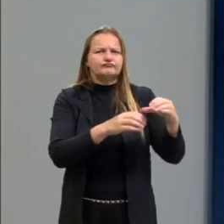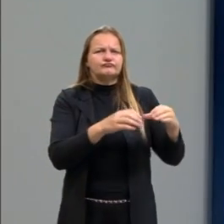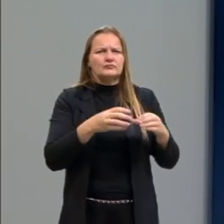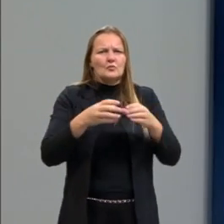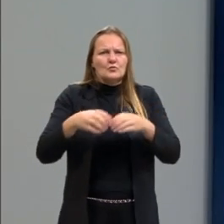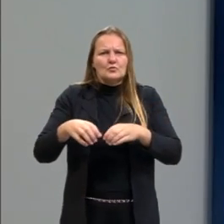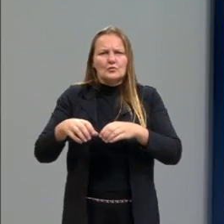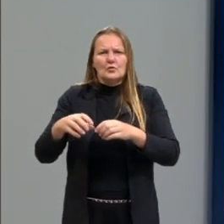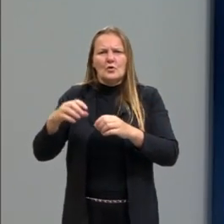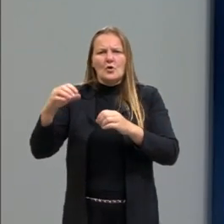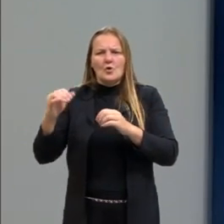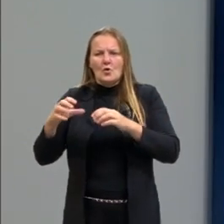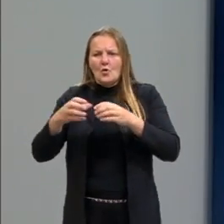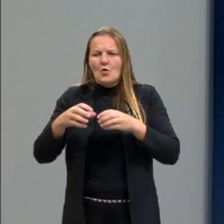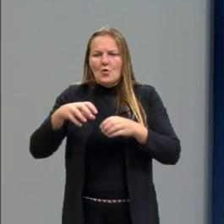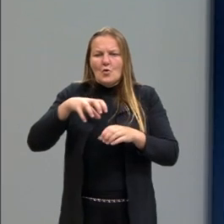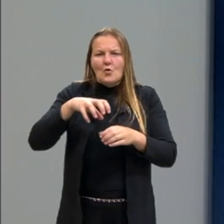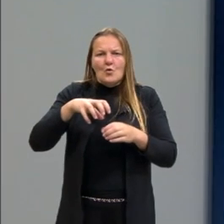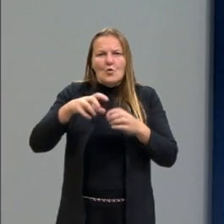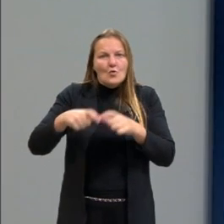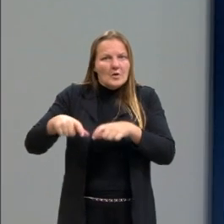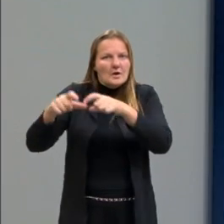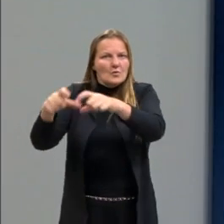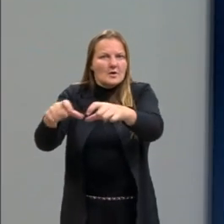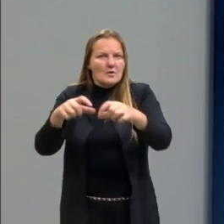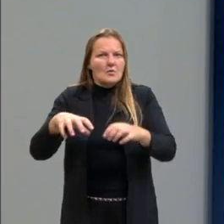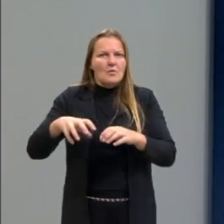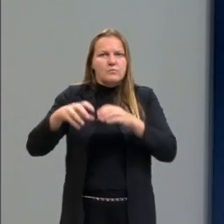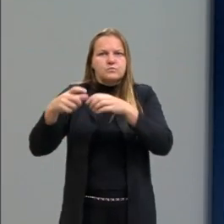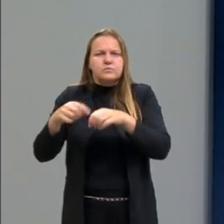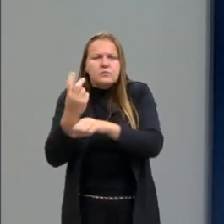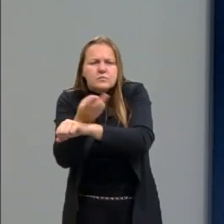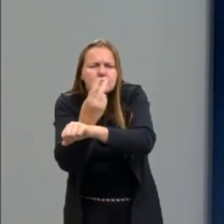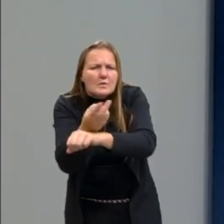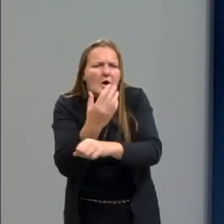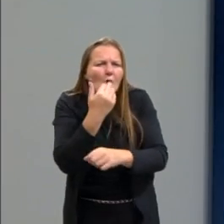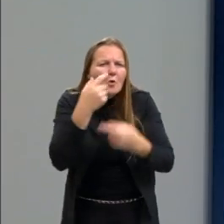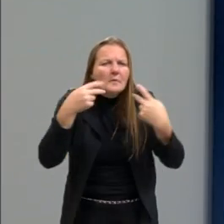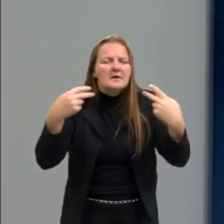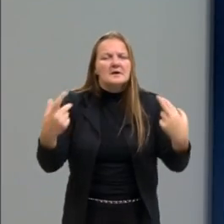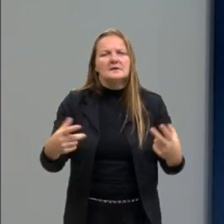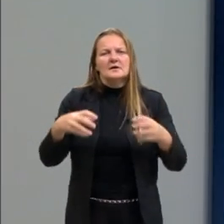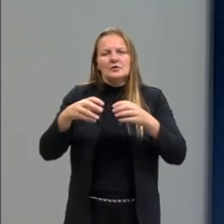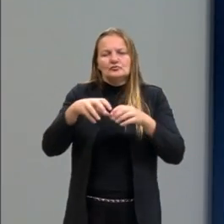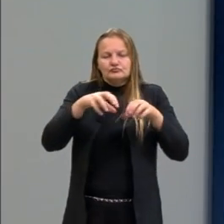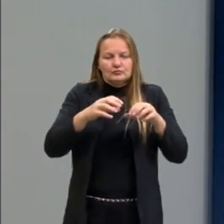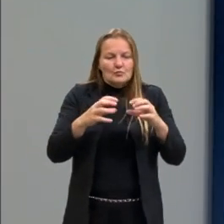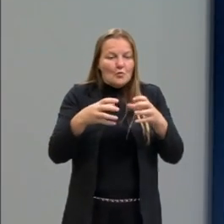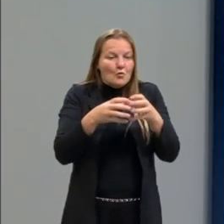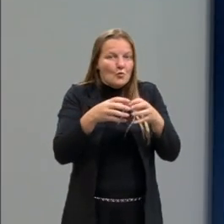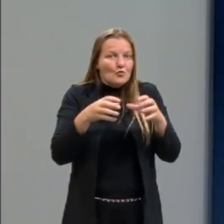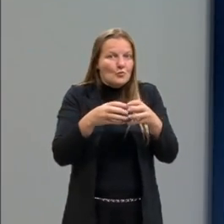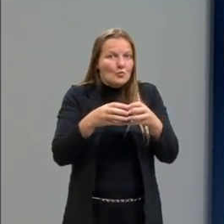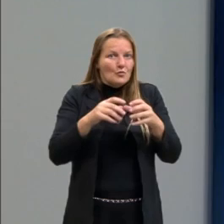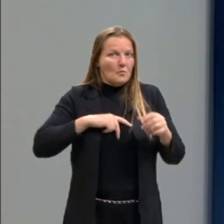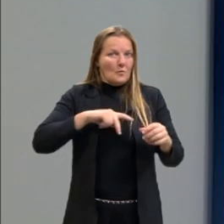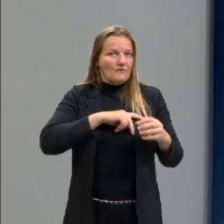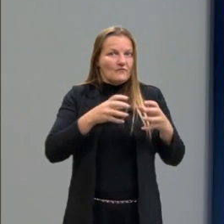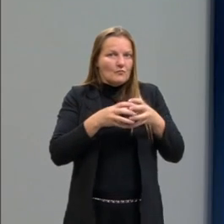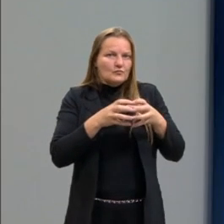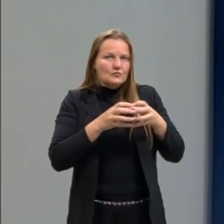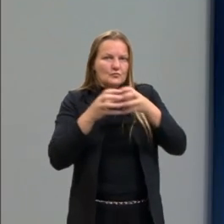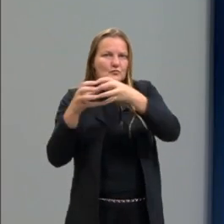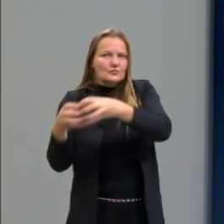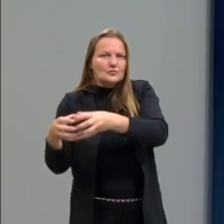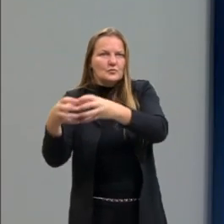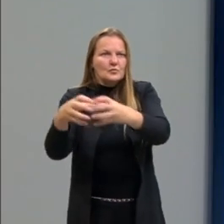por esse território, em busca de comida, realizando as suas caças, enfim. E aí